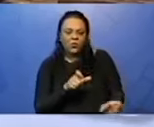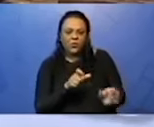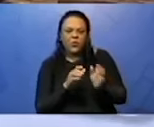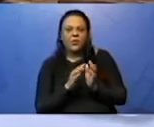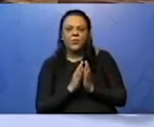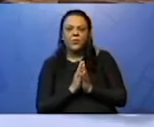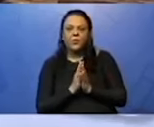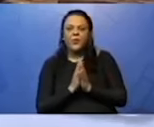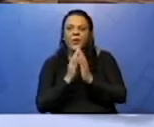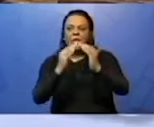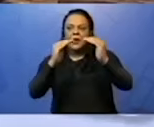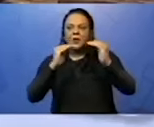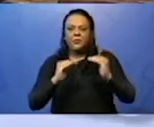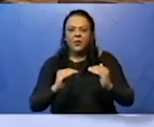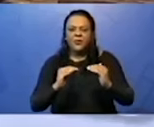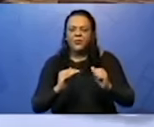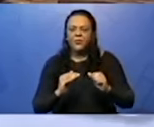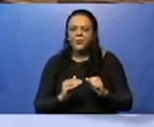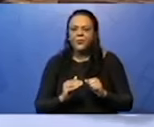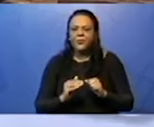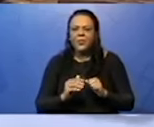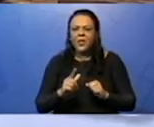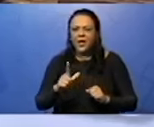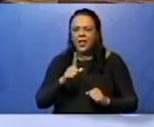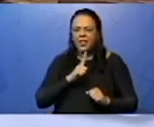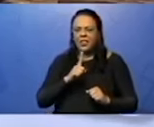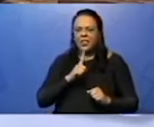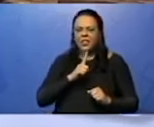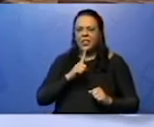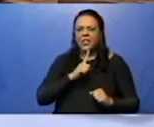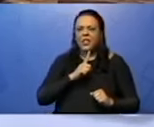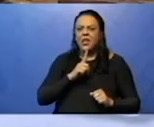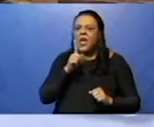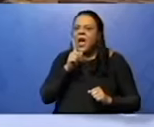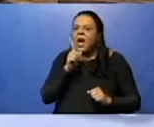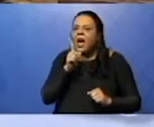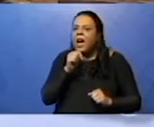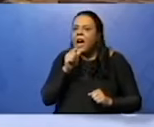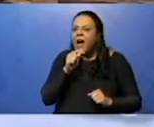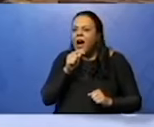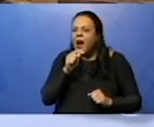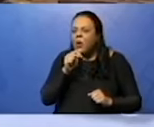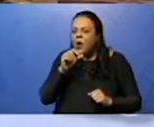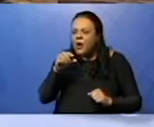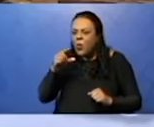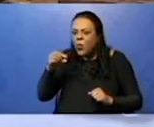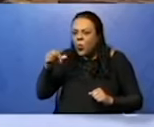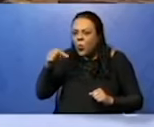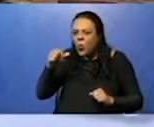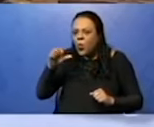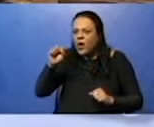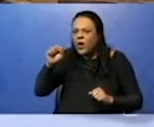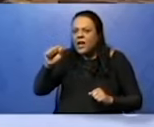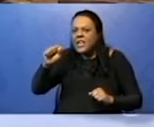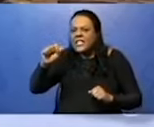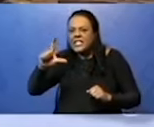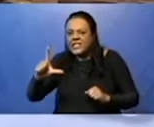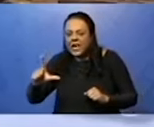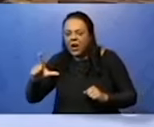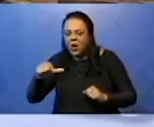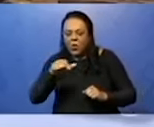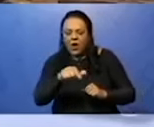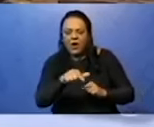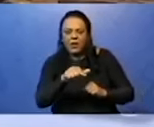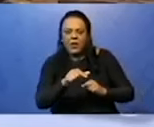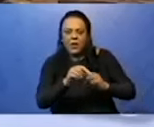Ok, há água salgada em Marte. Cadê meu verbo na primeira oração? É o há. O que há água salgada em